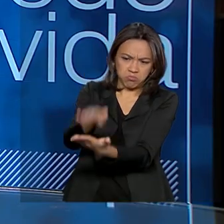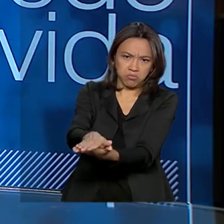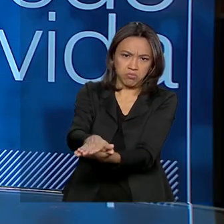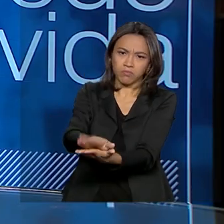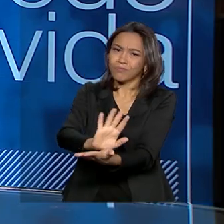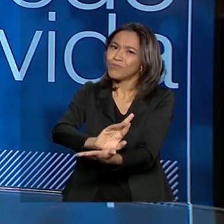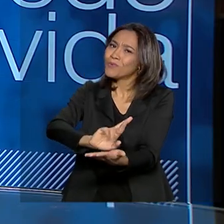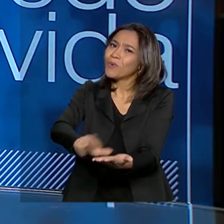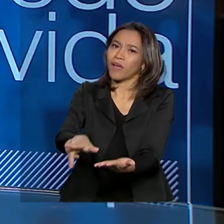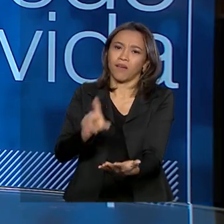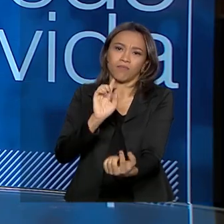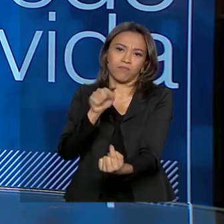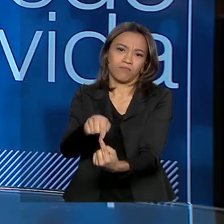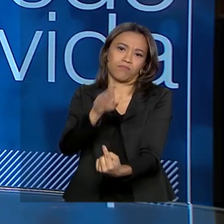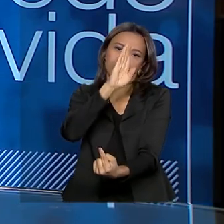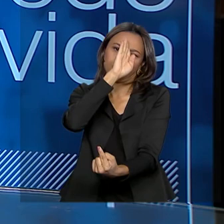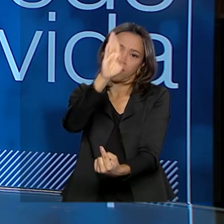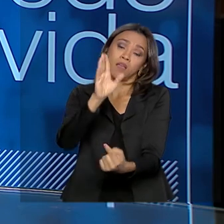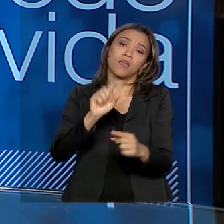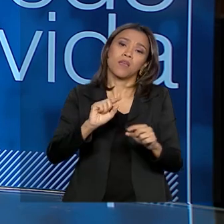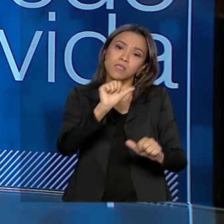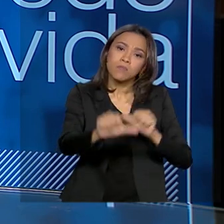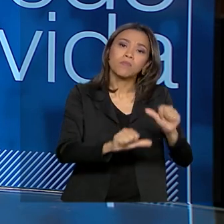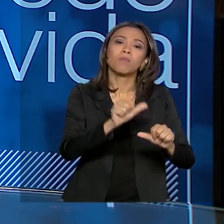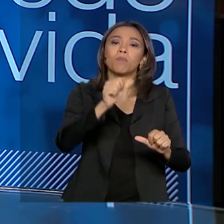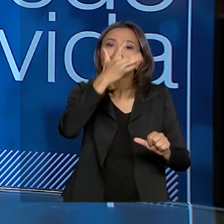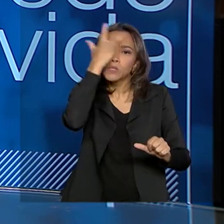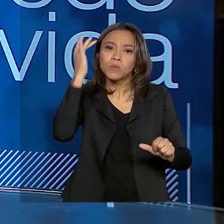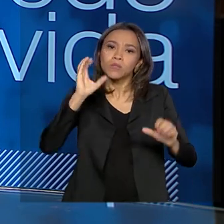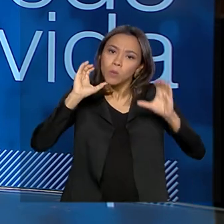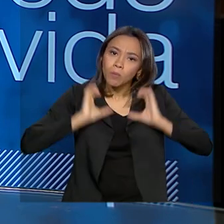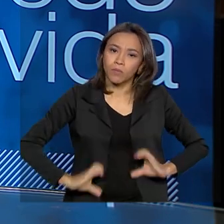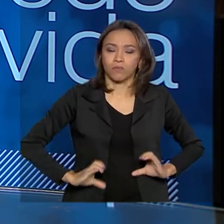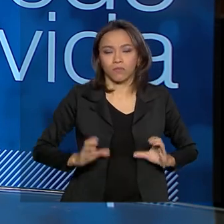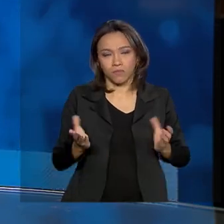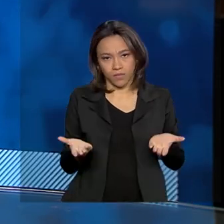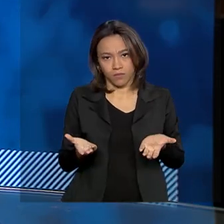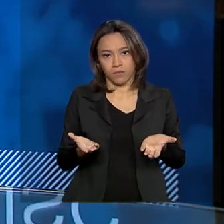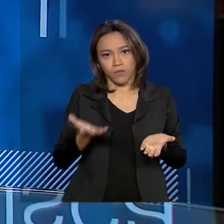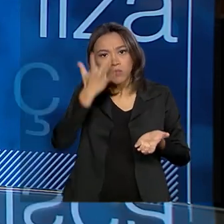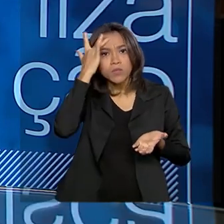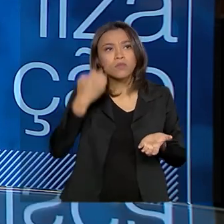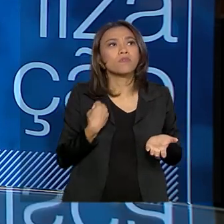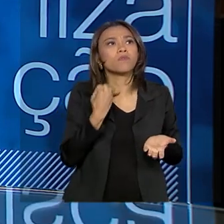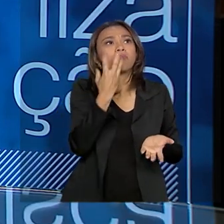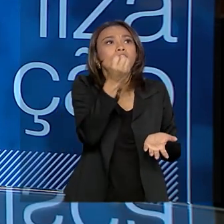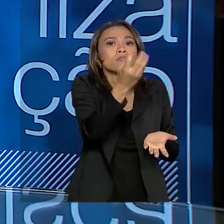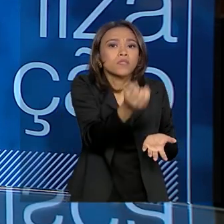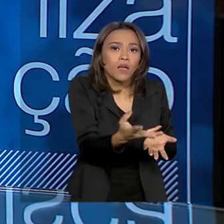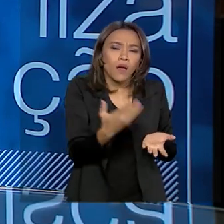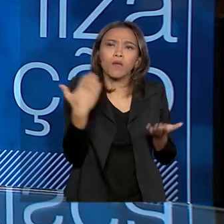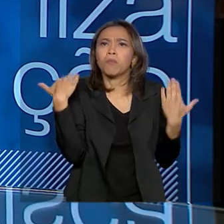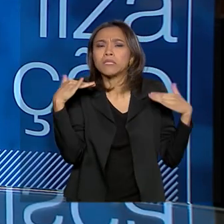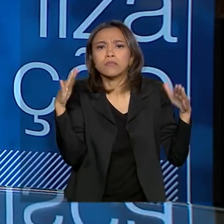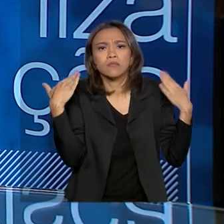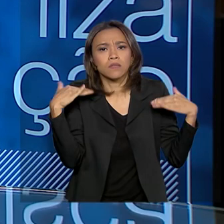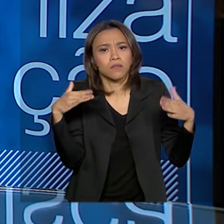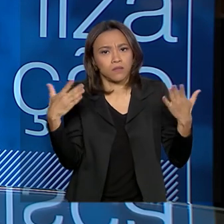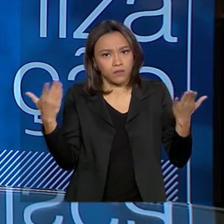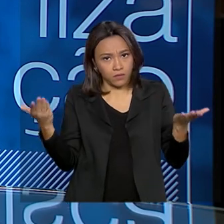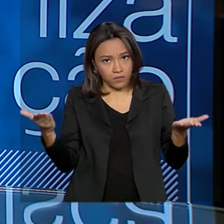mas a ideia é de fazer com que as pessoas mudem o comportamento. Elas vão sair para uma viagem, normalmente em passeio,